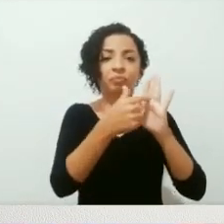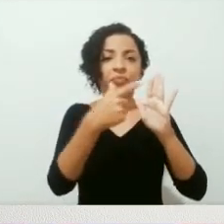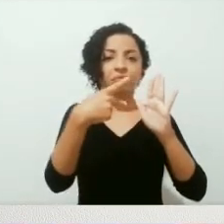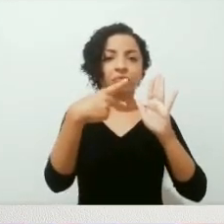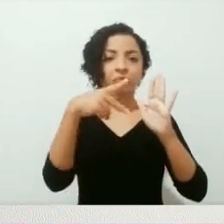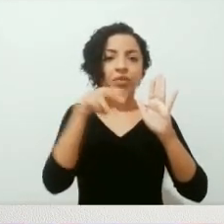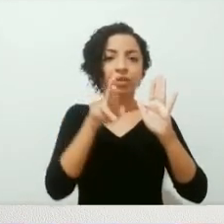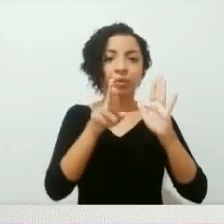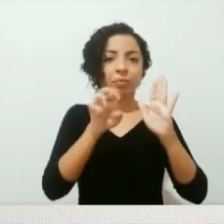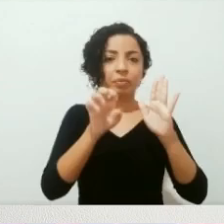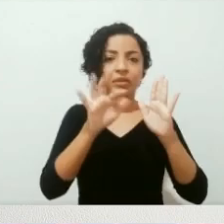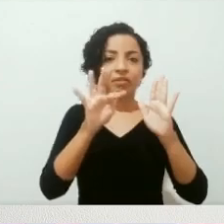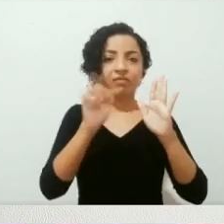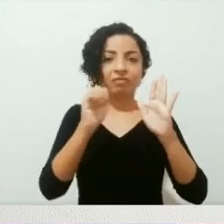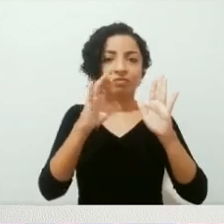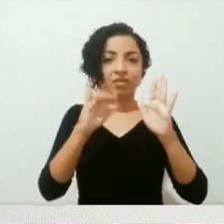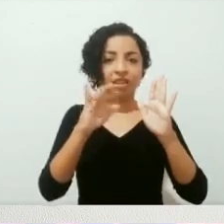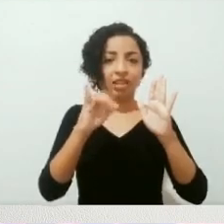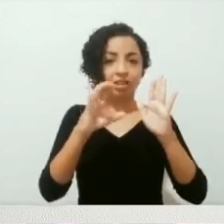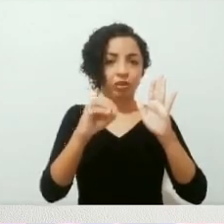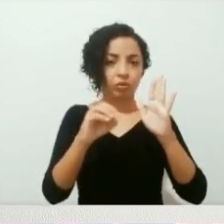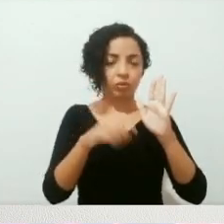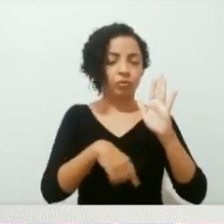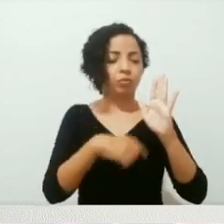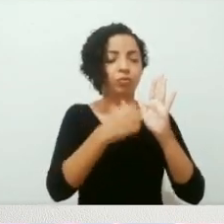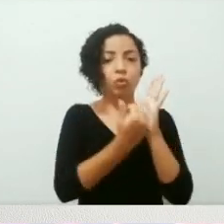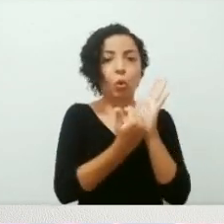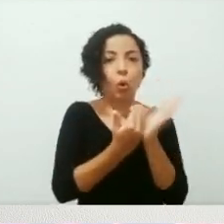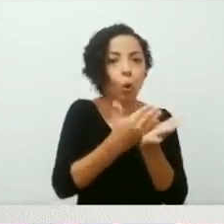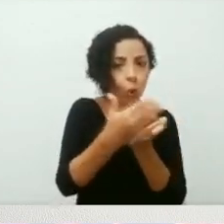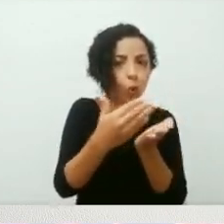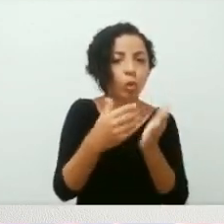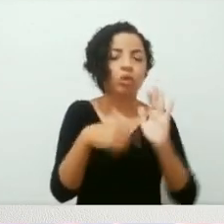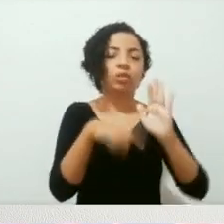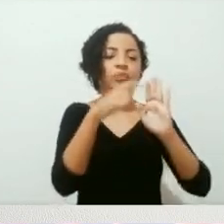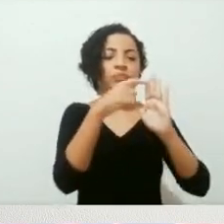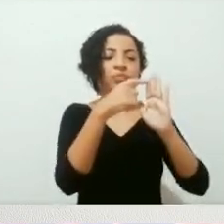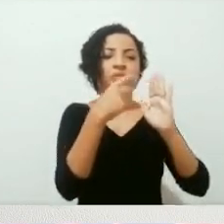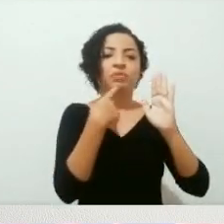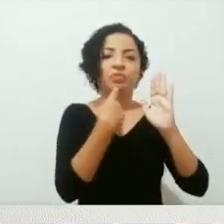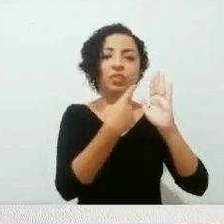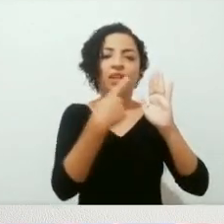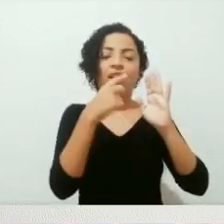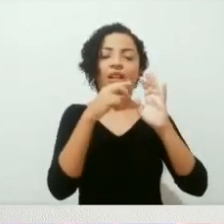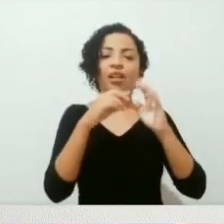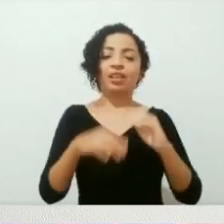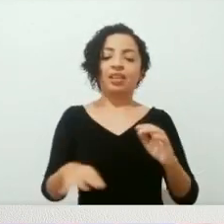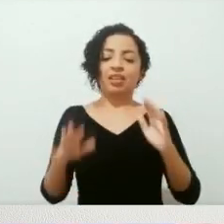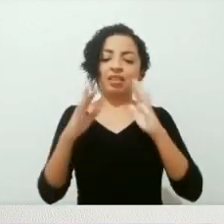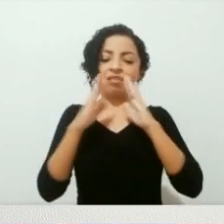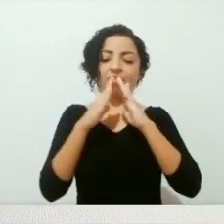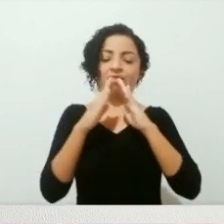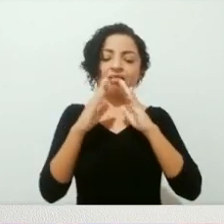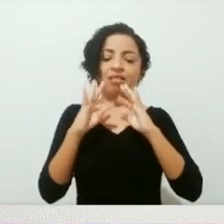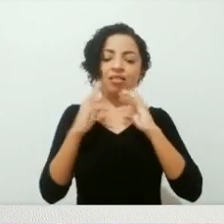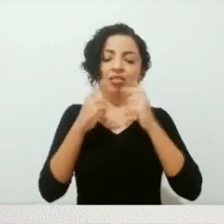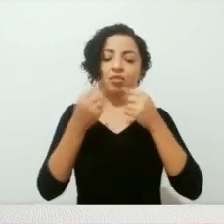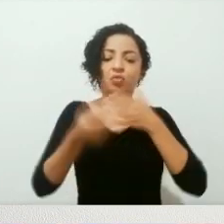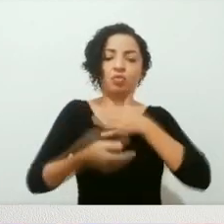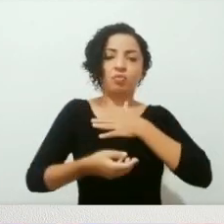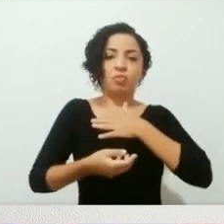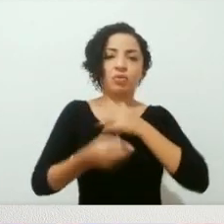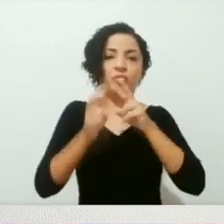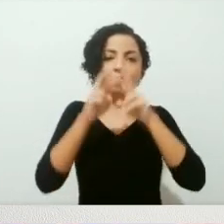que é este prefácio aqui, que abre esta edição, que é uma casa toda minha, inspirado naquele célebre